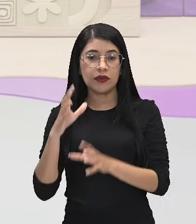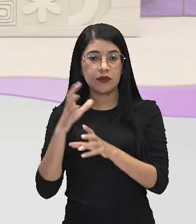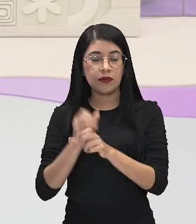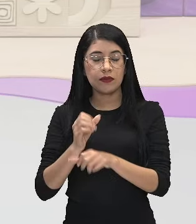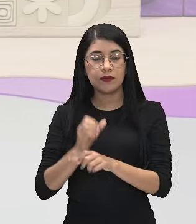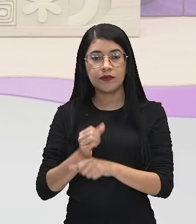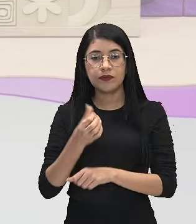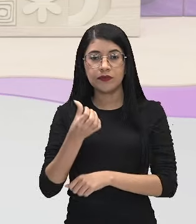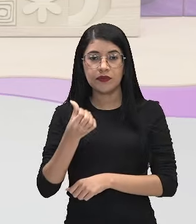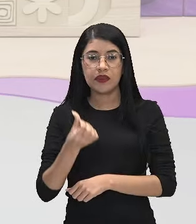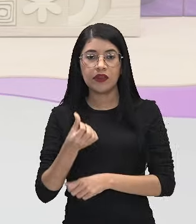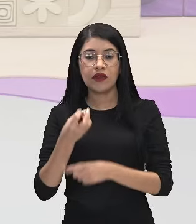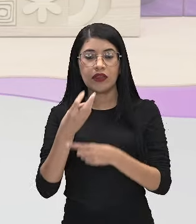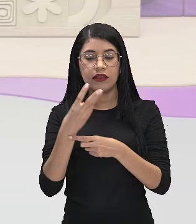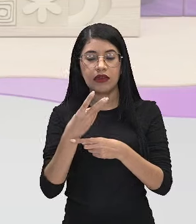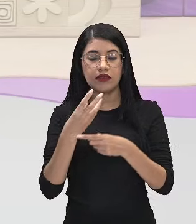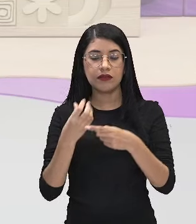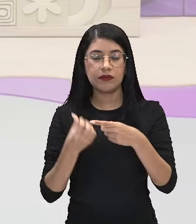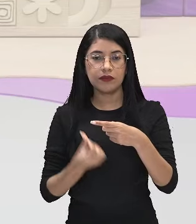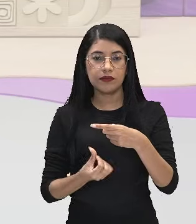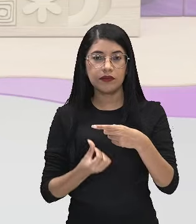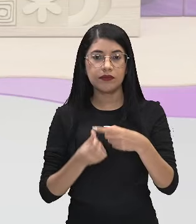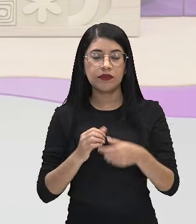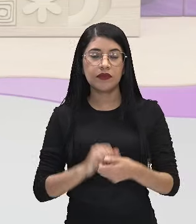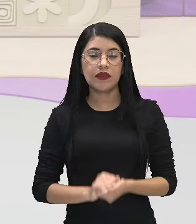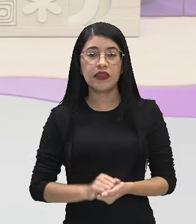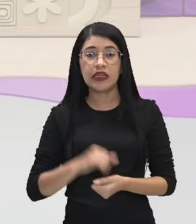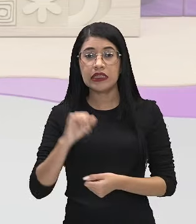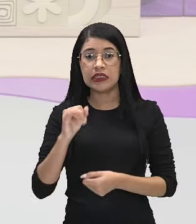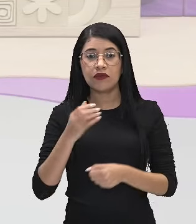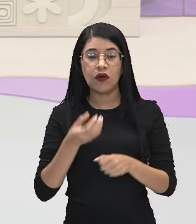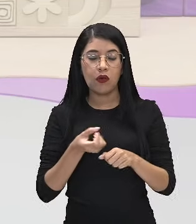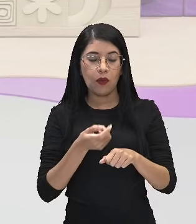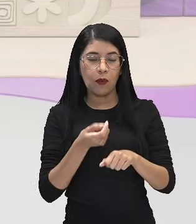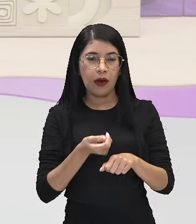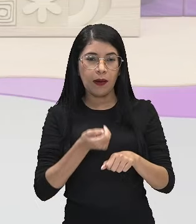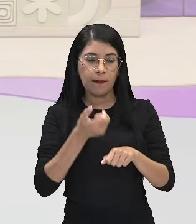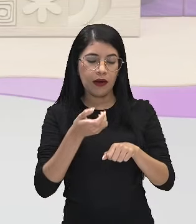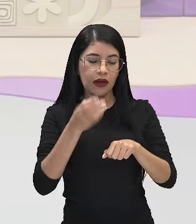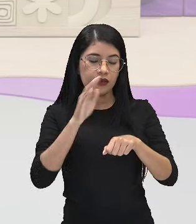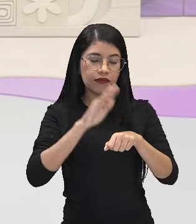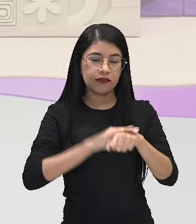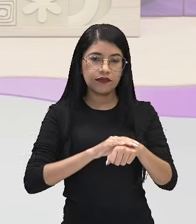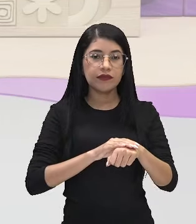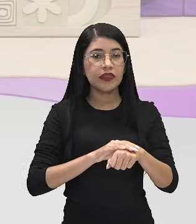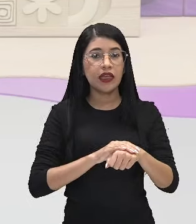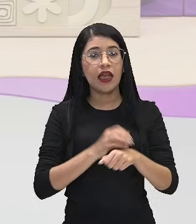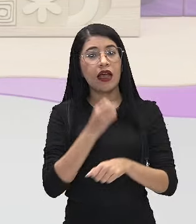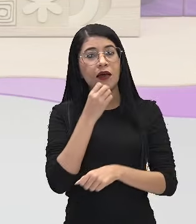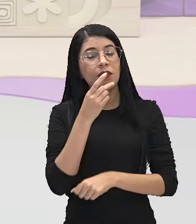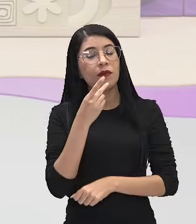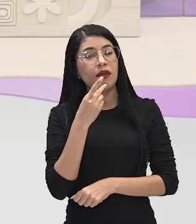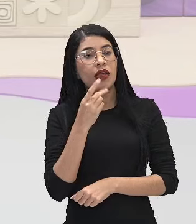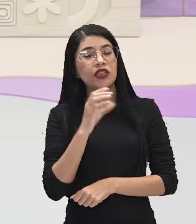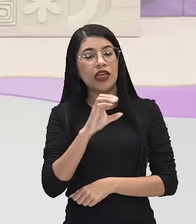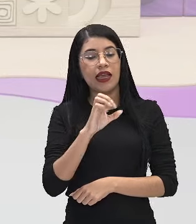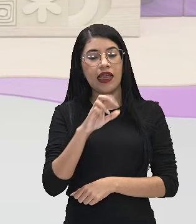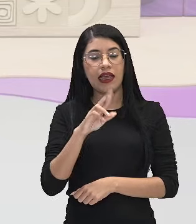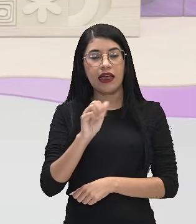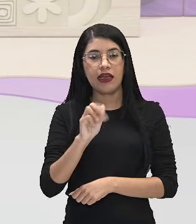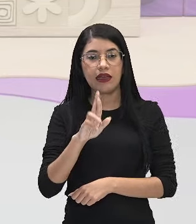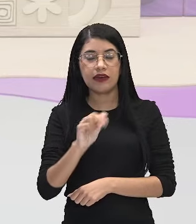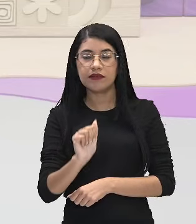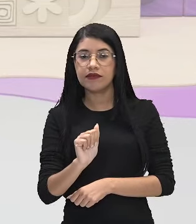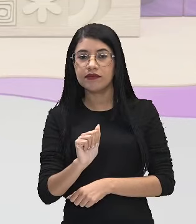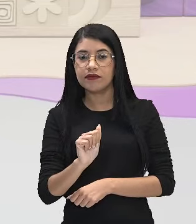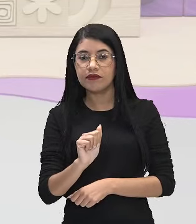ficaria aí 3 sobre 6. E se eu lançar uma moeda e eu quero saber a probabilidade de sair a cara da moeda, né?